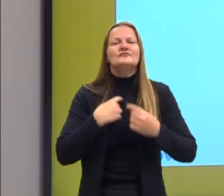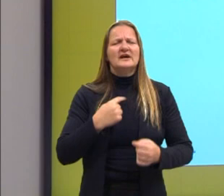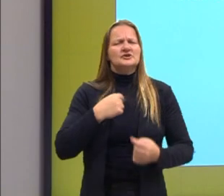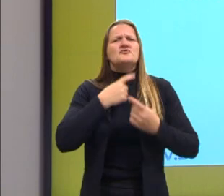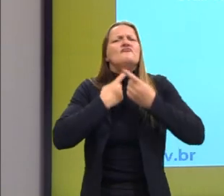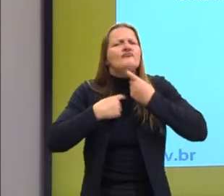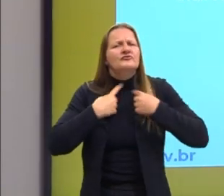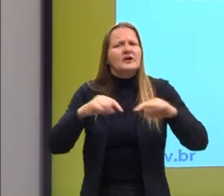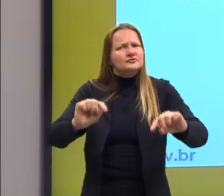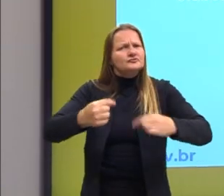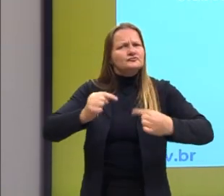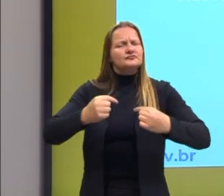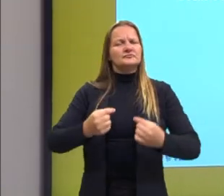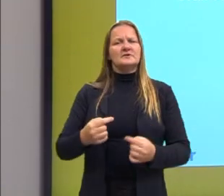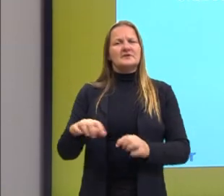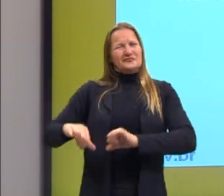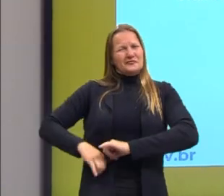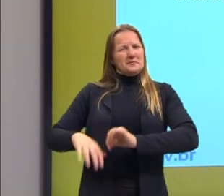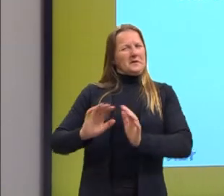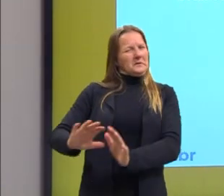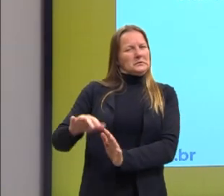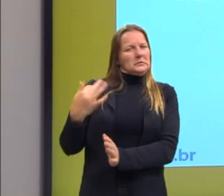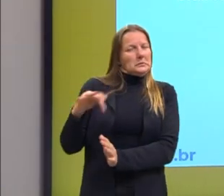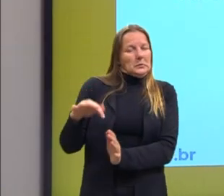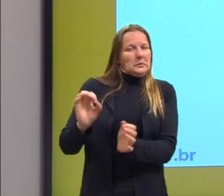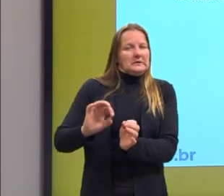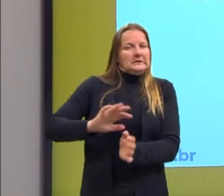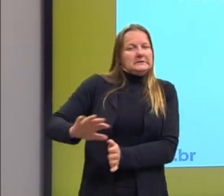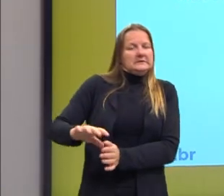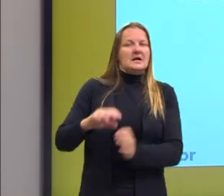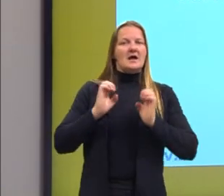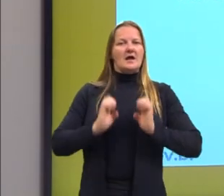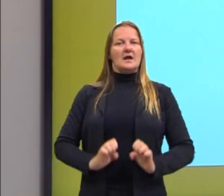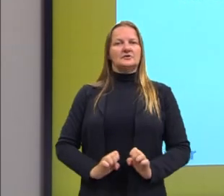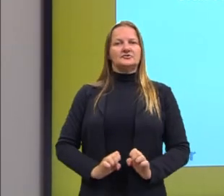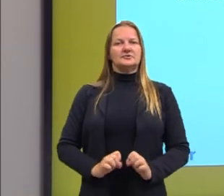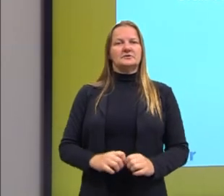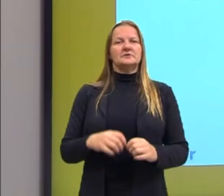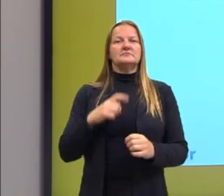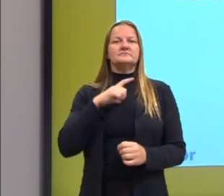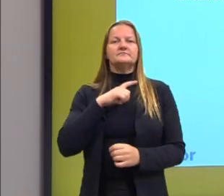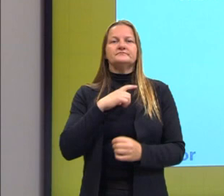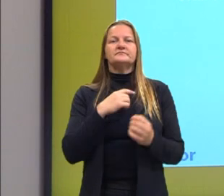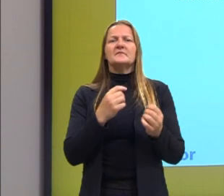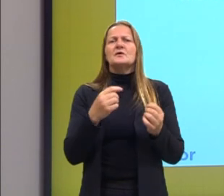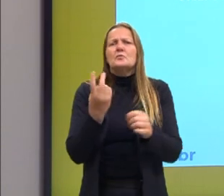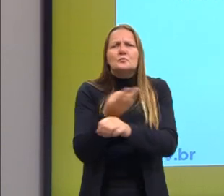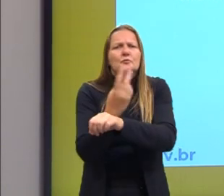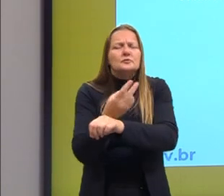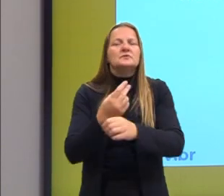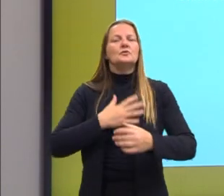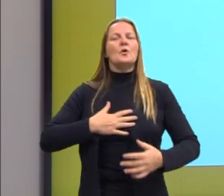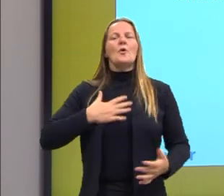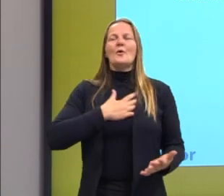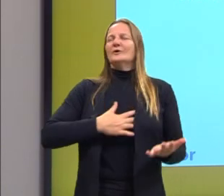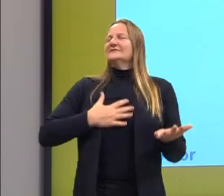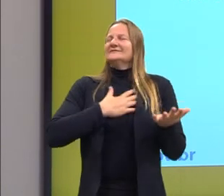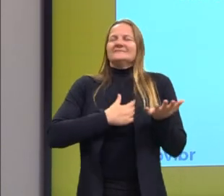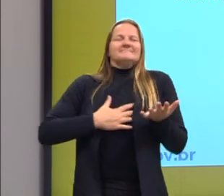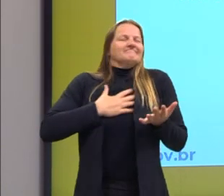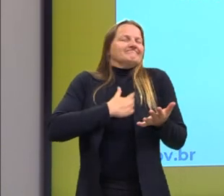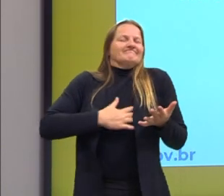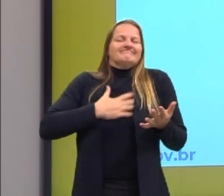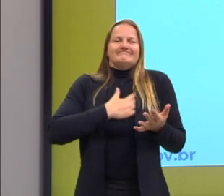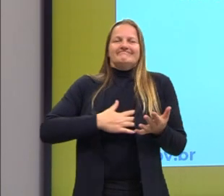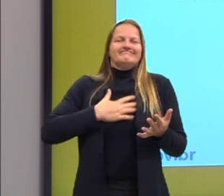provocam menos dor. A ética para o David Hume é na busca do prazer, eliminar